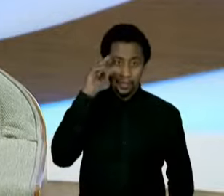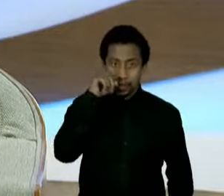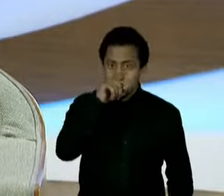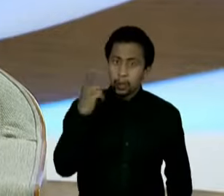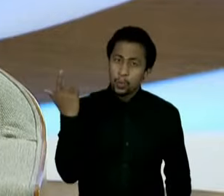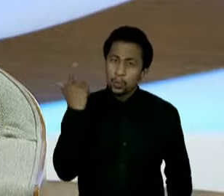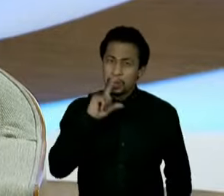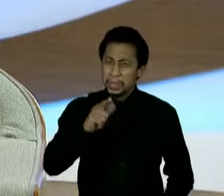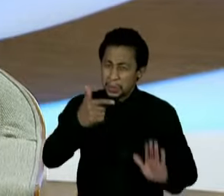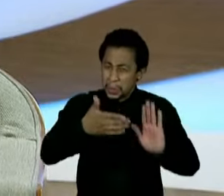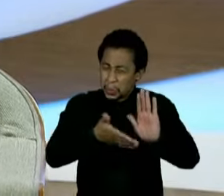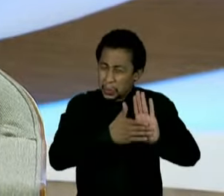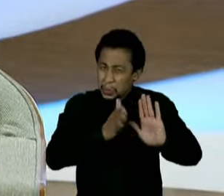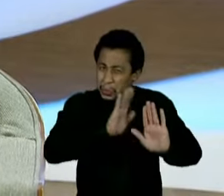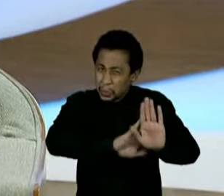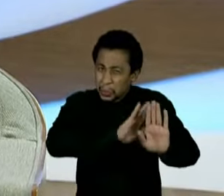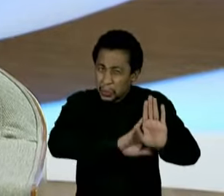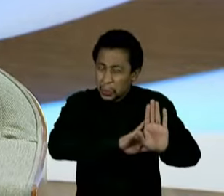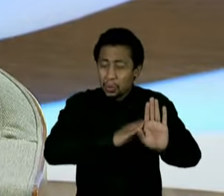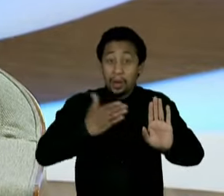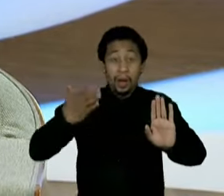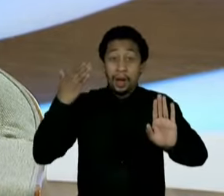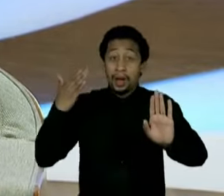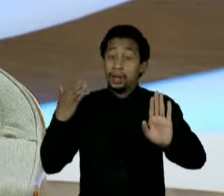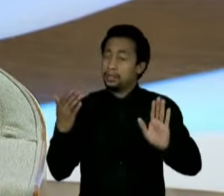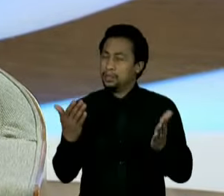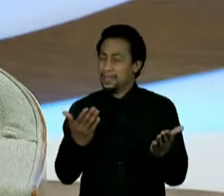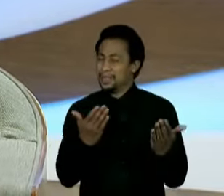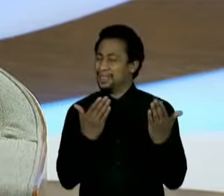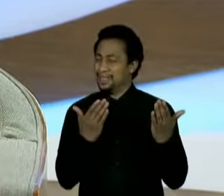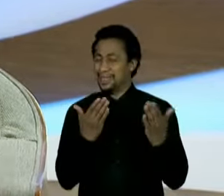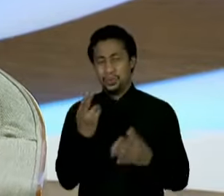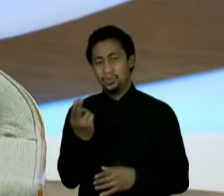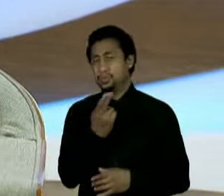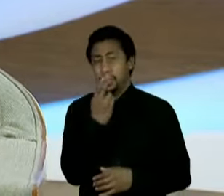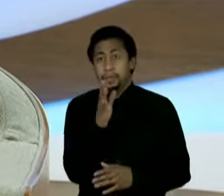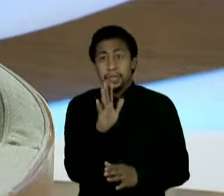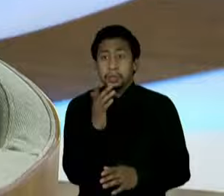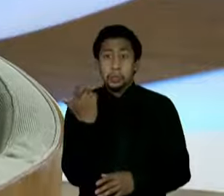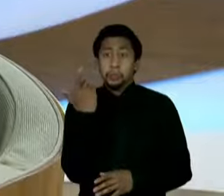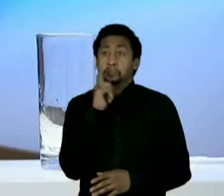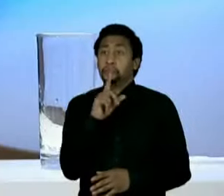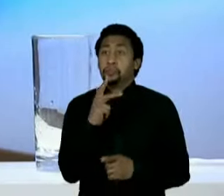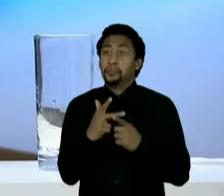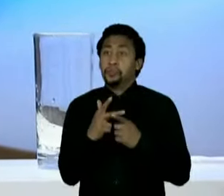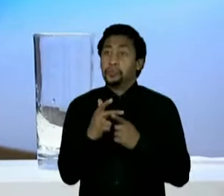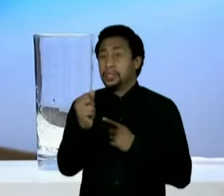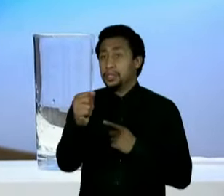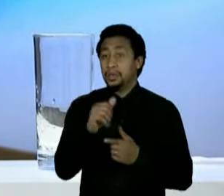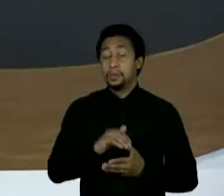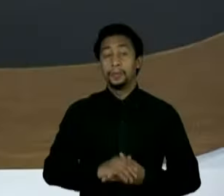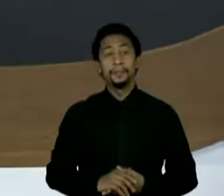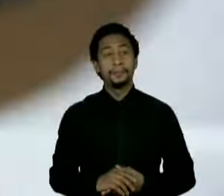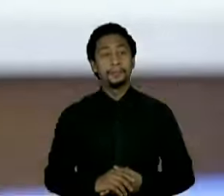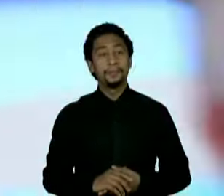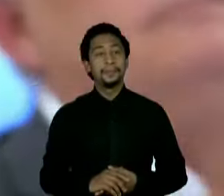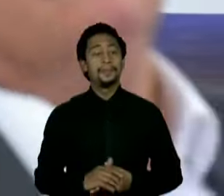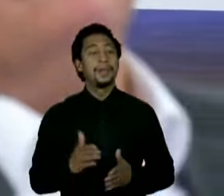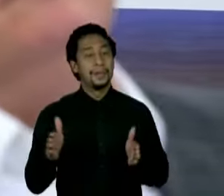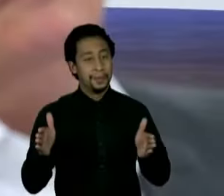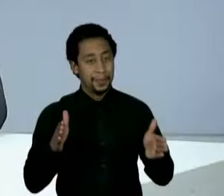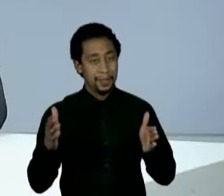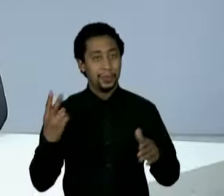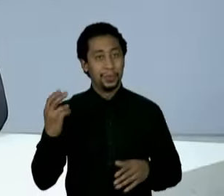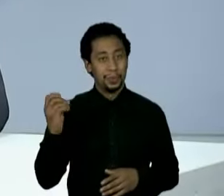turno, que disputaria a eleição, eu diria que era pouco provável. Ele foi e ganhou. Mas o senhor não poderia ter sido mais enfático na época de